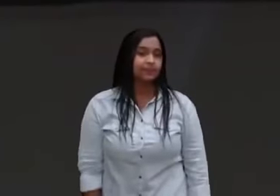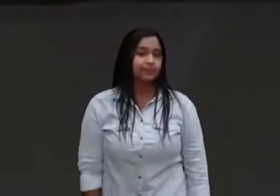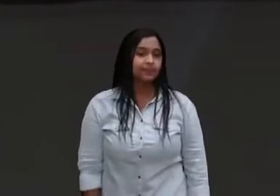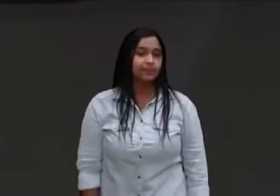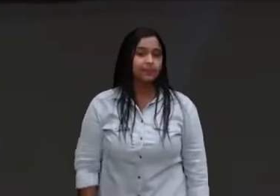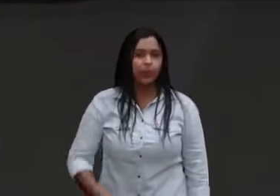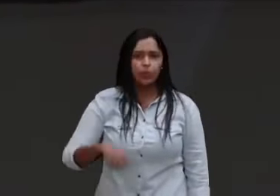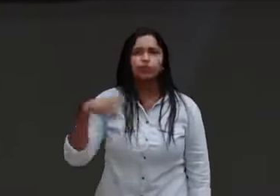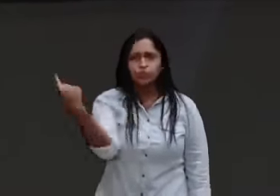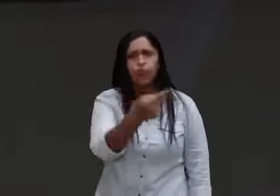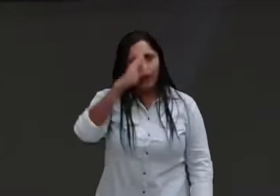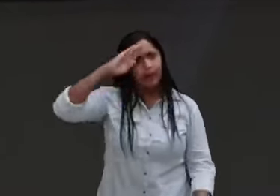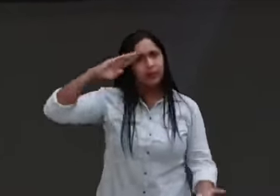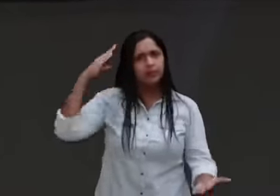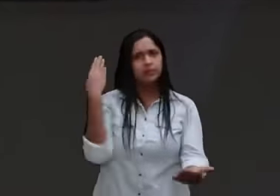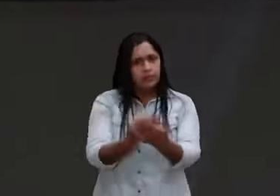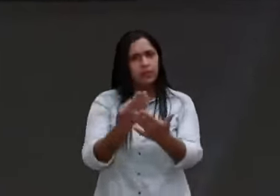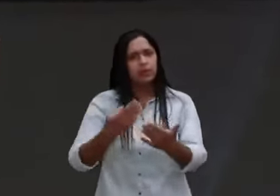nós cremos nisso,